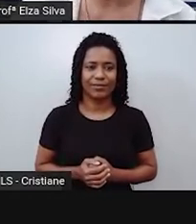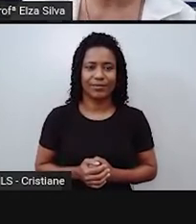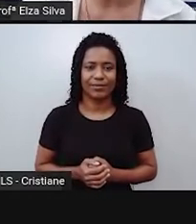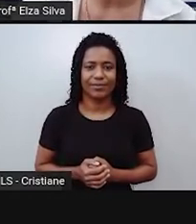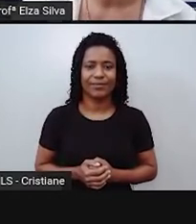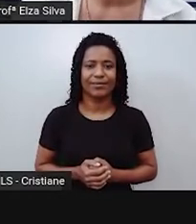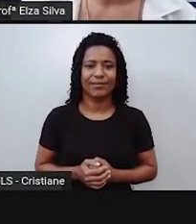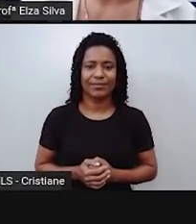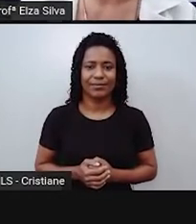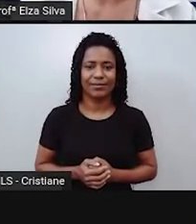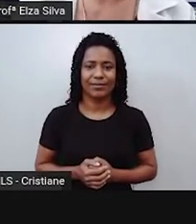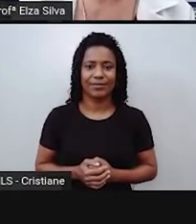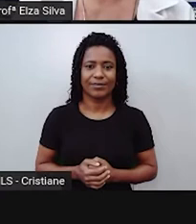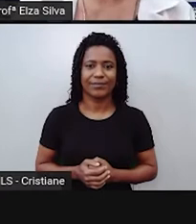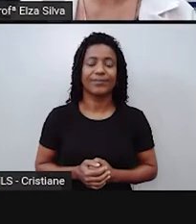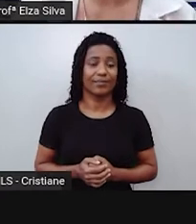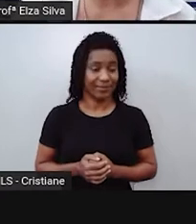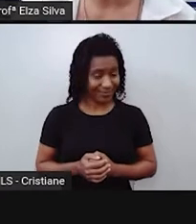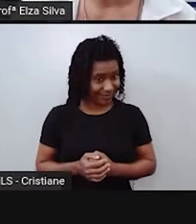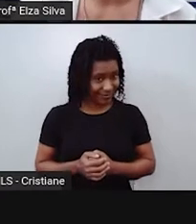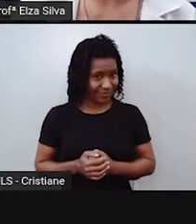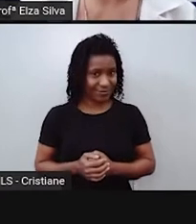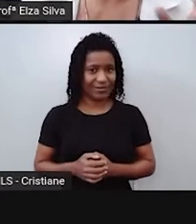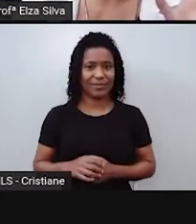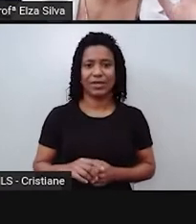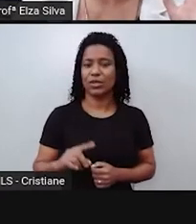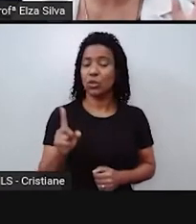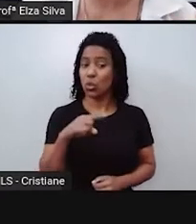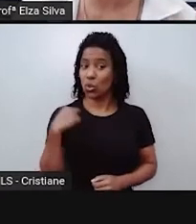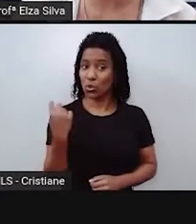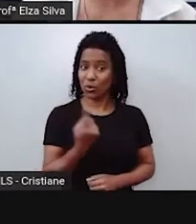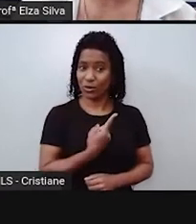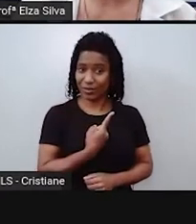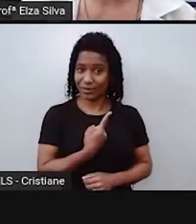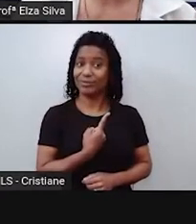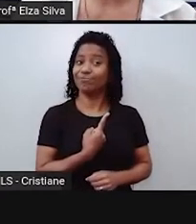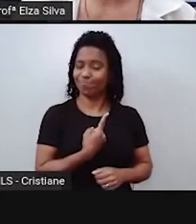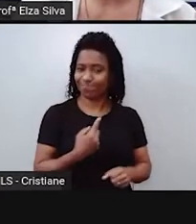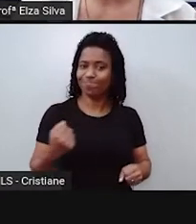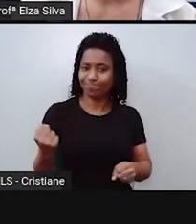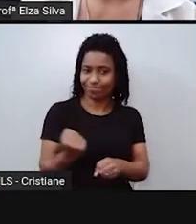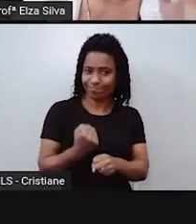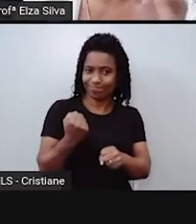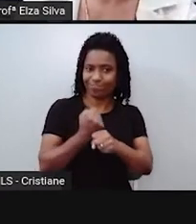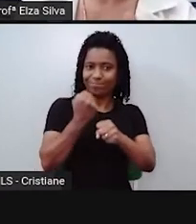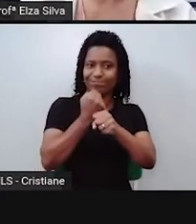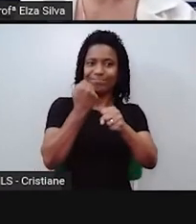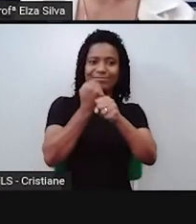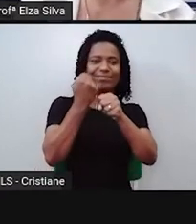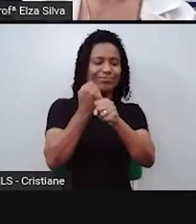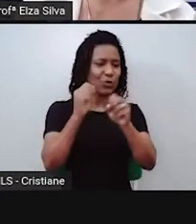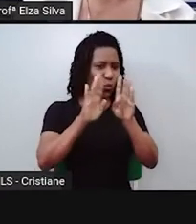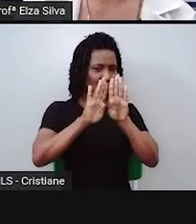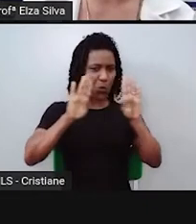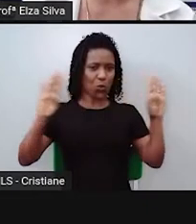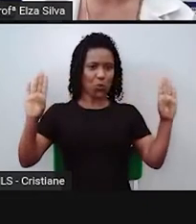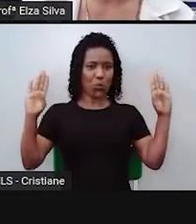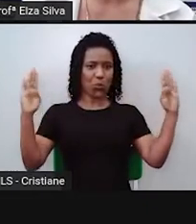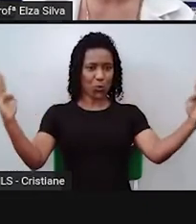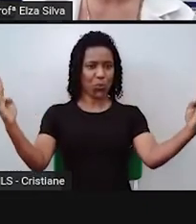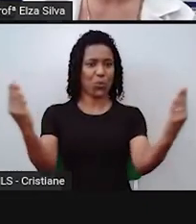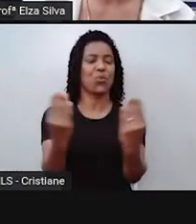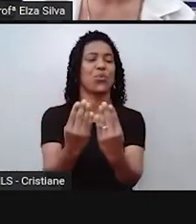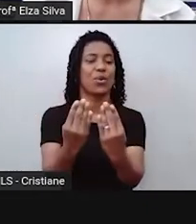Então, nós vamos construir um muro e o México vai pagar a conta.